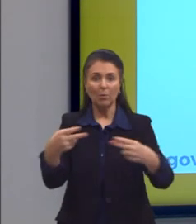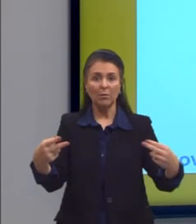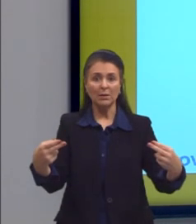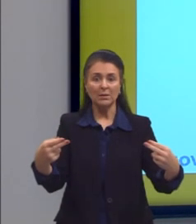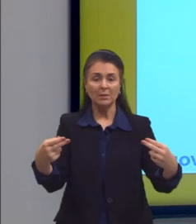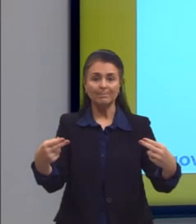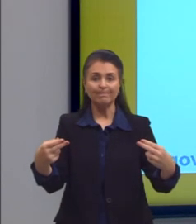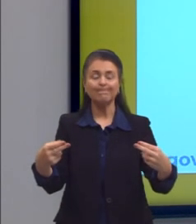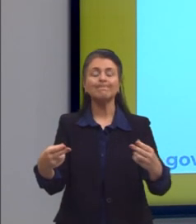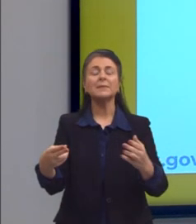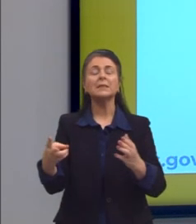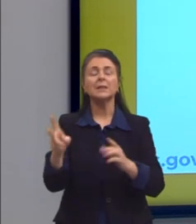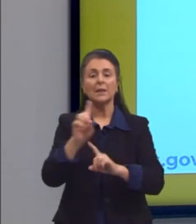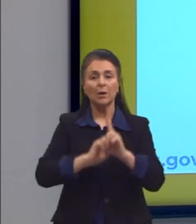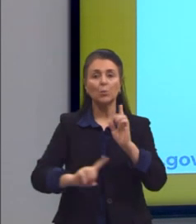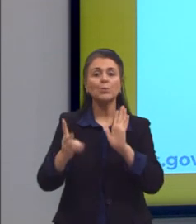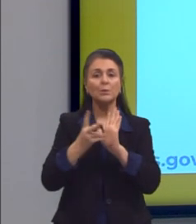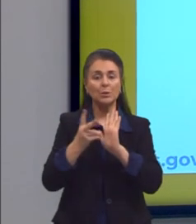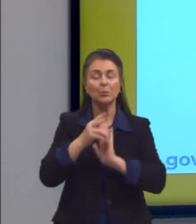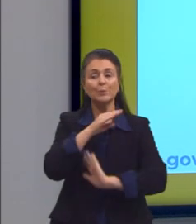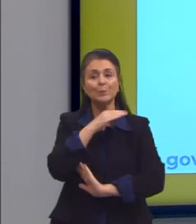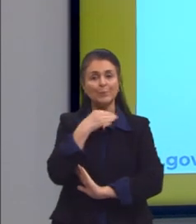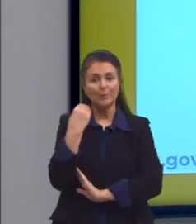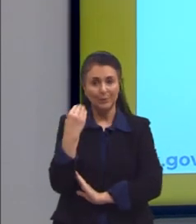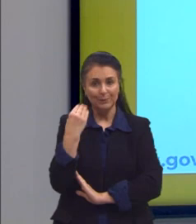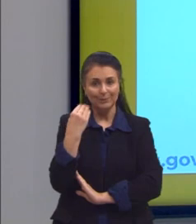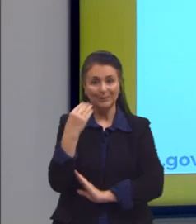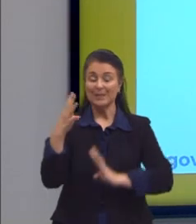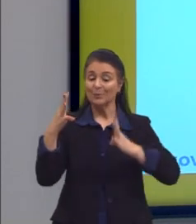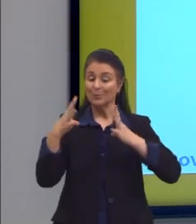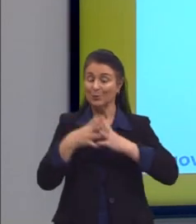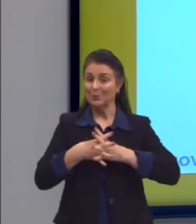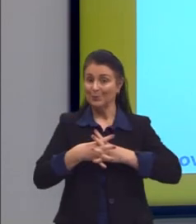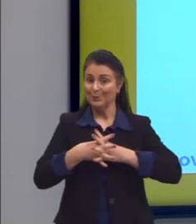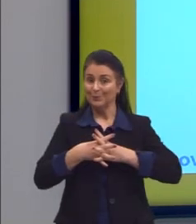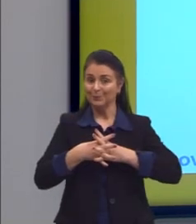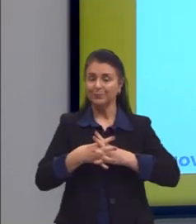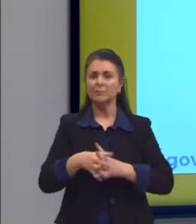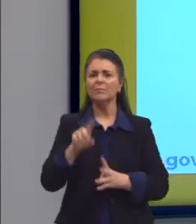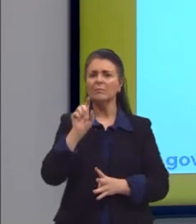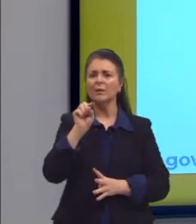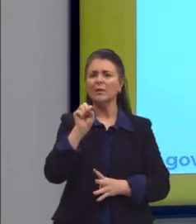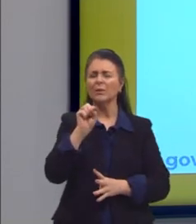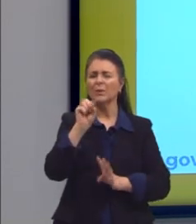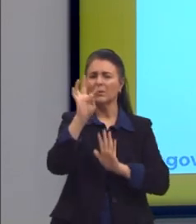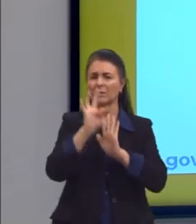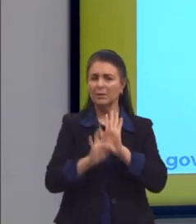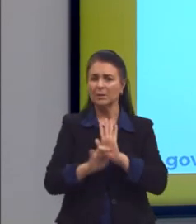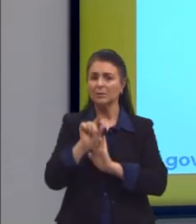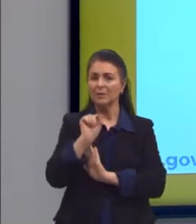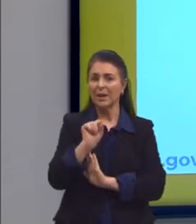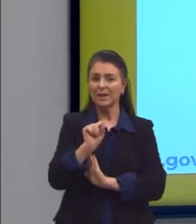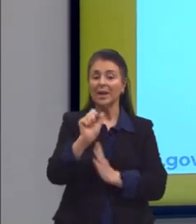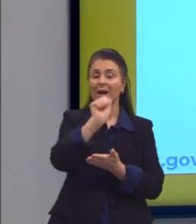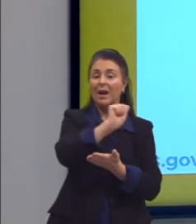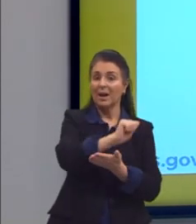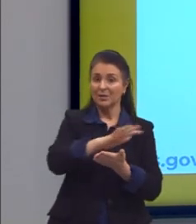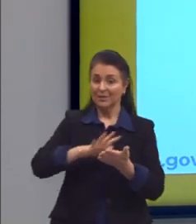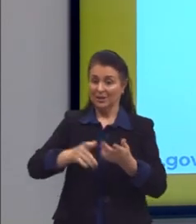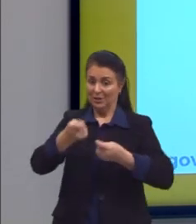sendo, inclusive, mortos nesses conflitos. E o que o texto está dizendo, então? Que essa atividade